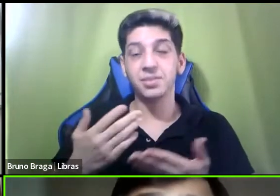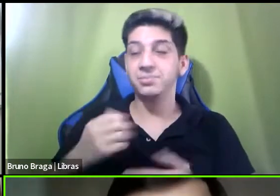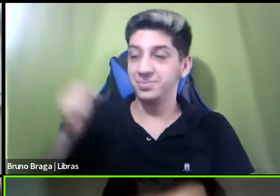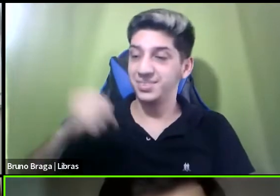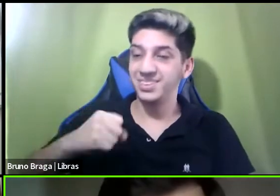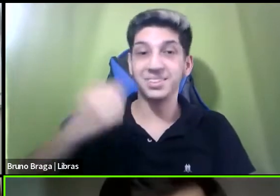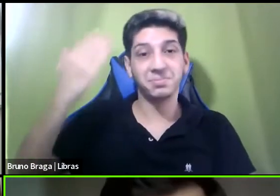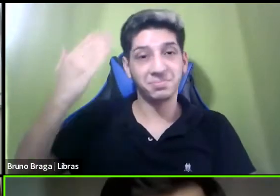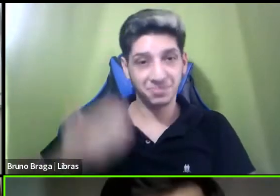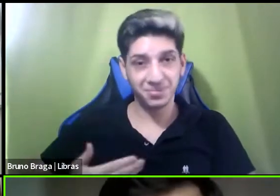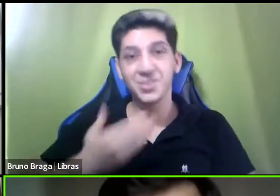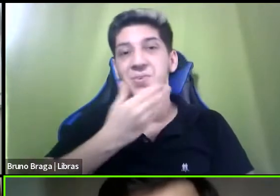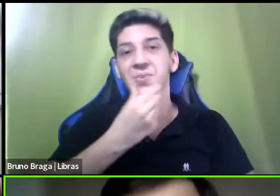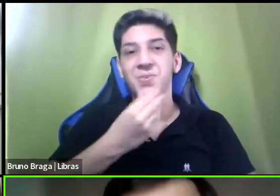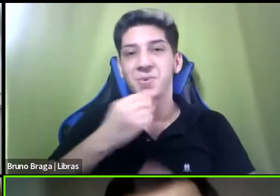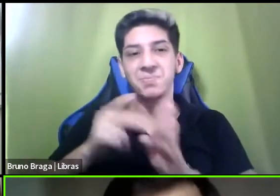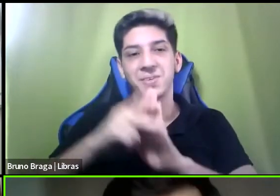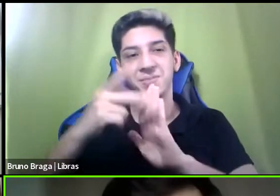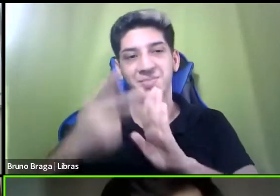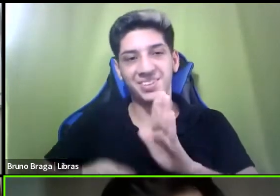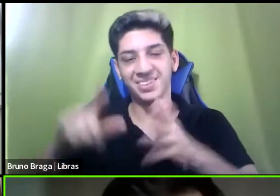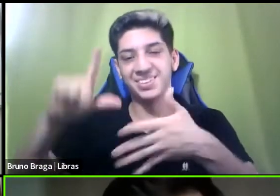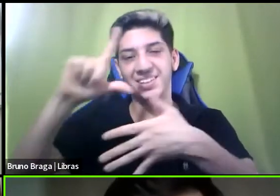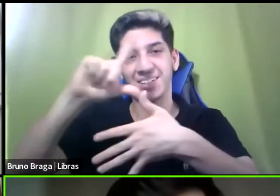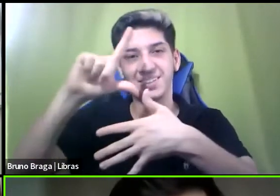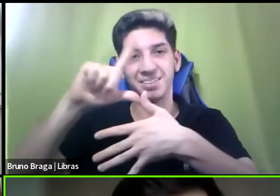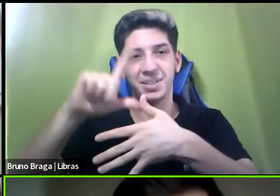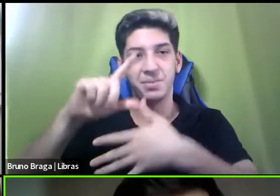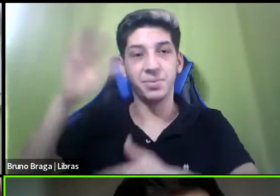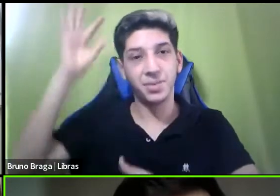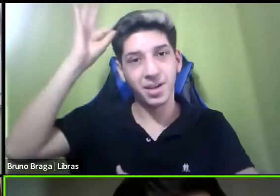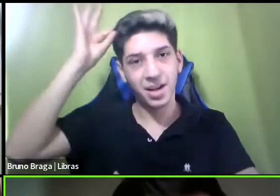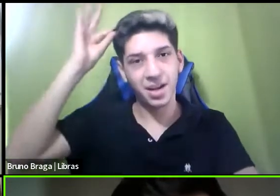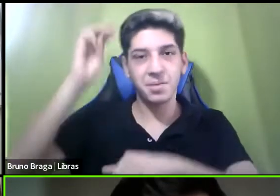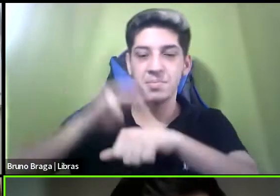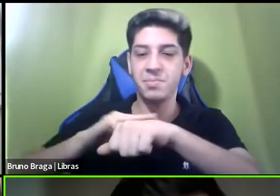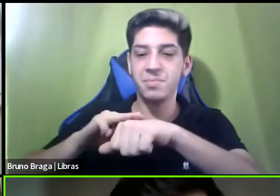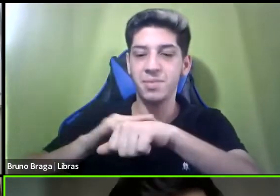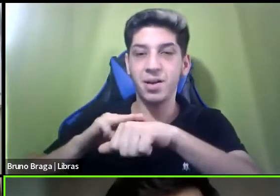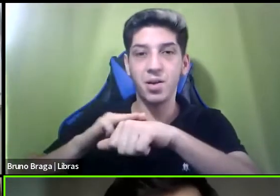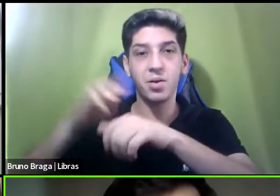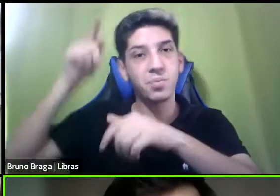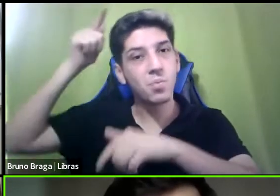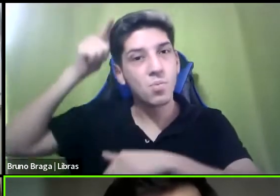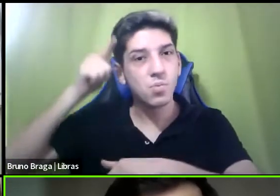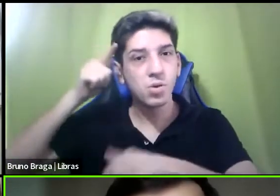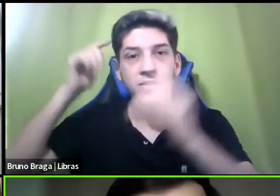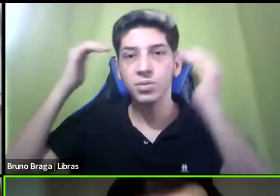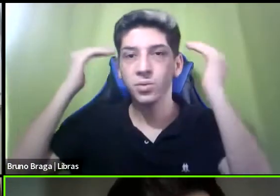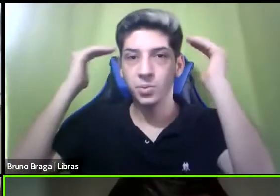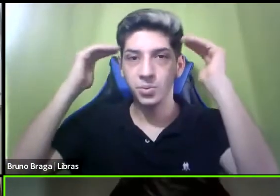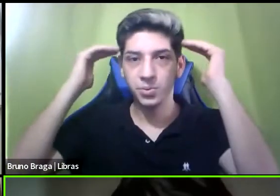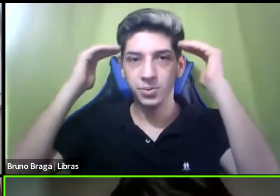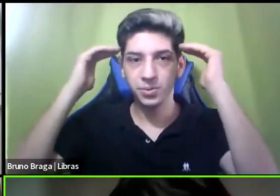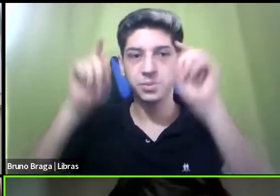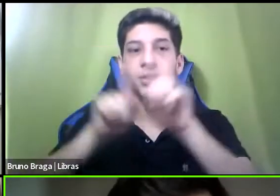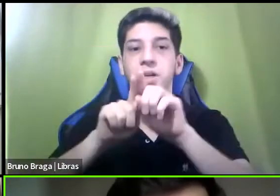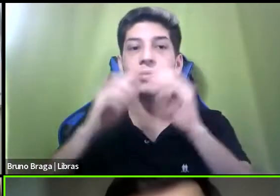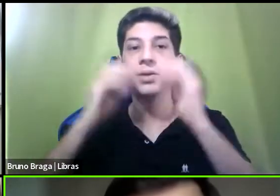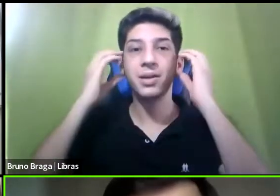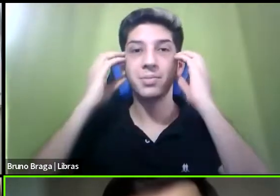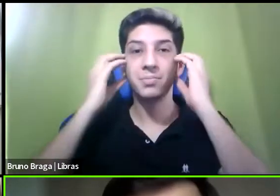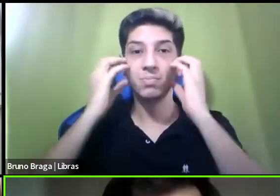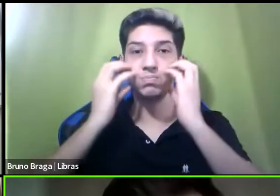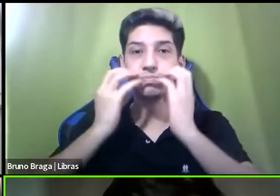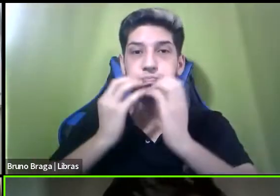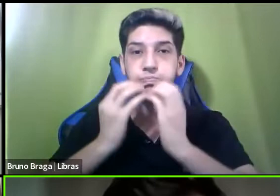tipicamente latino-americano de cabelos castanhos lisos e curtos uma barba farta